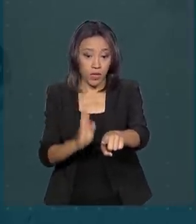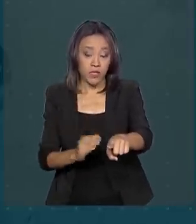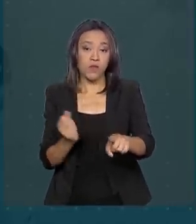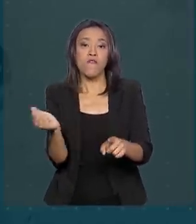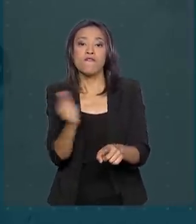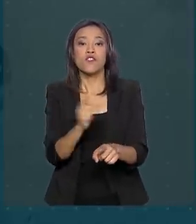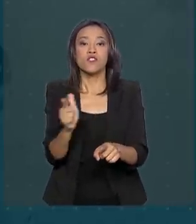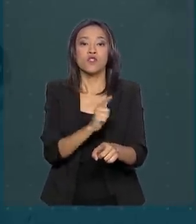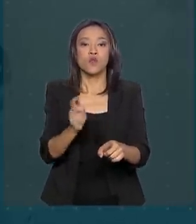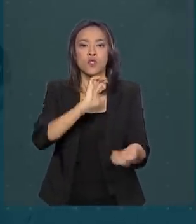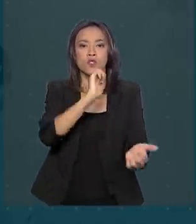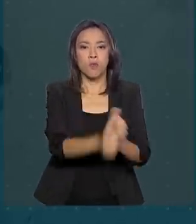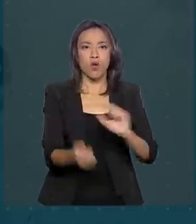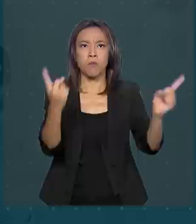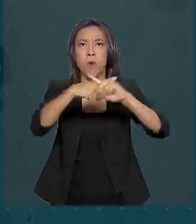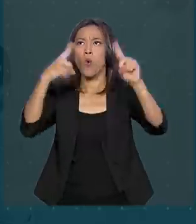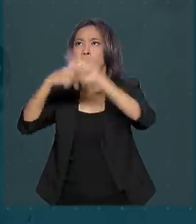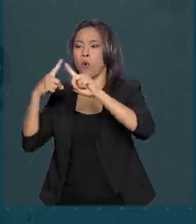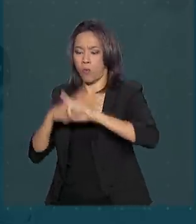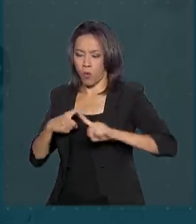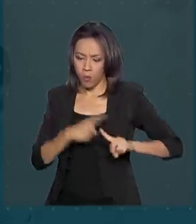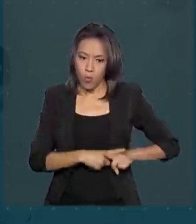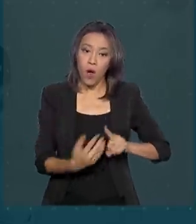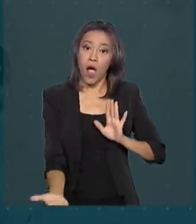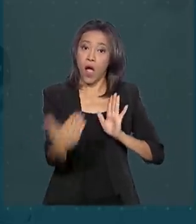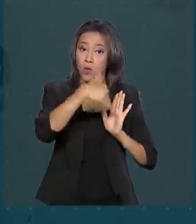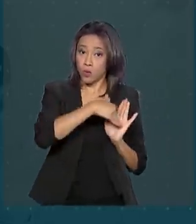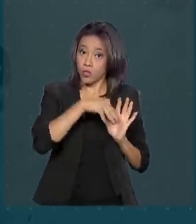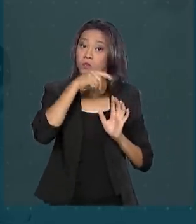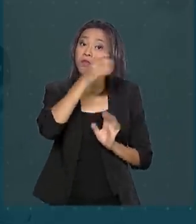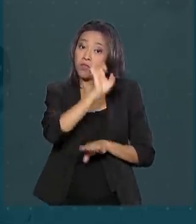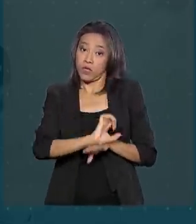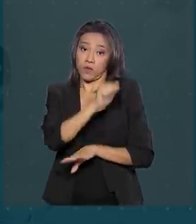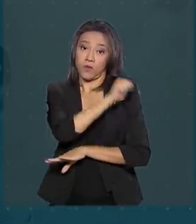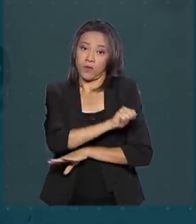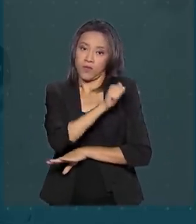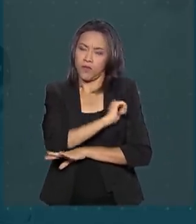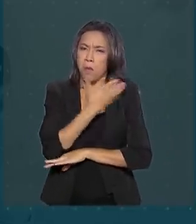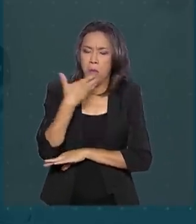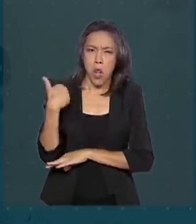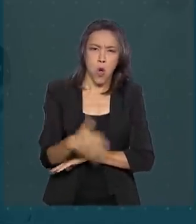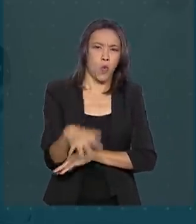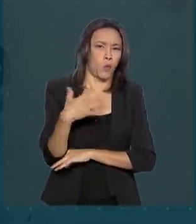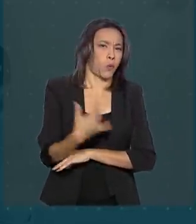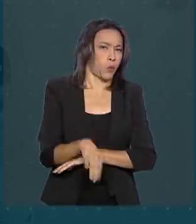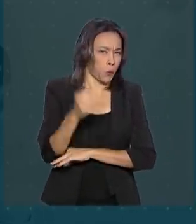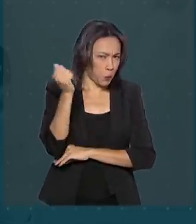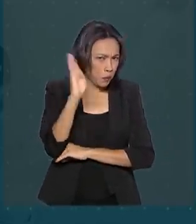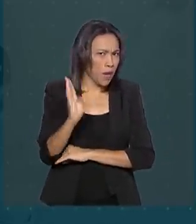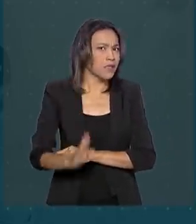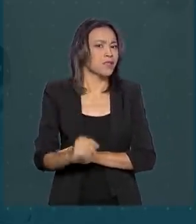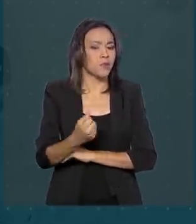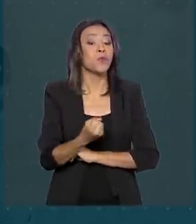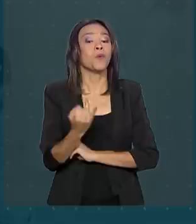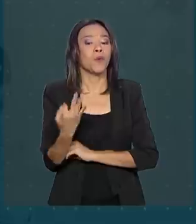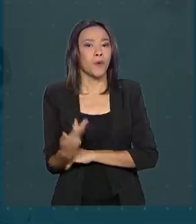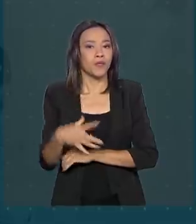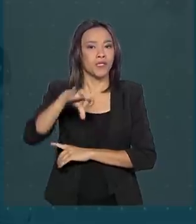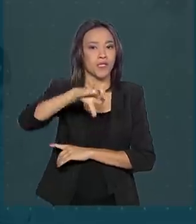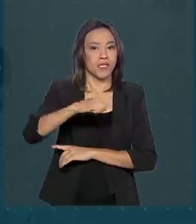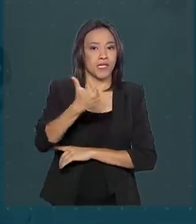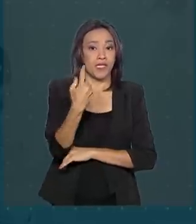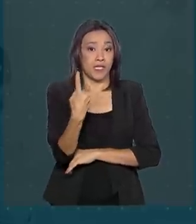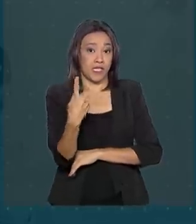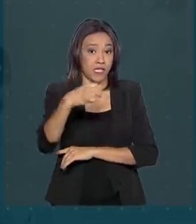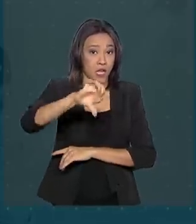Olimpíadas. A última participação no Rio de Janeiro marcou a melhor campanha brasileira no evento, com 19 medalhas,